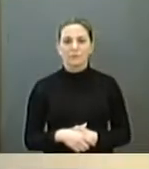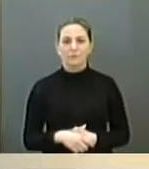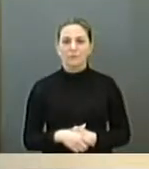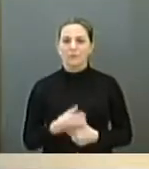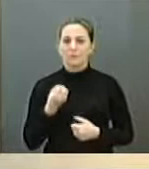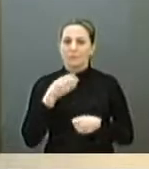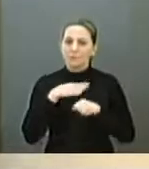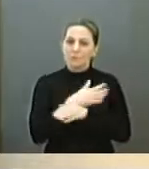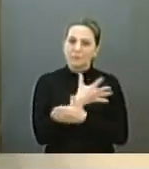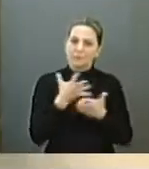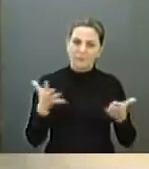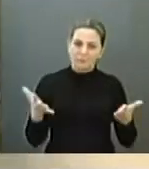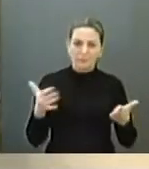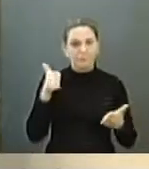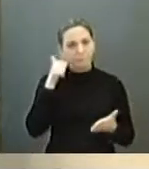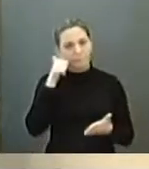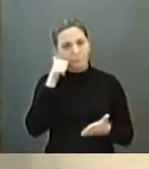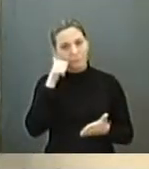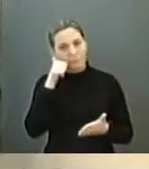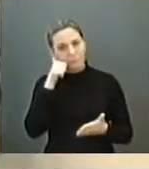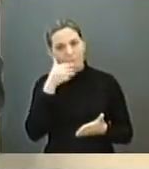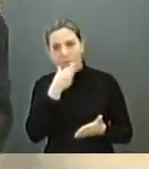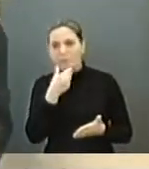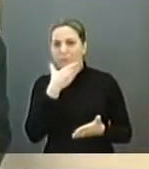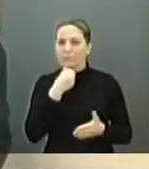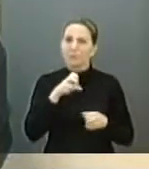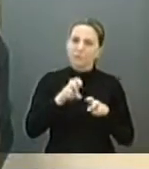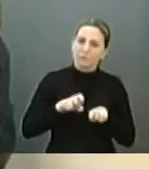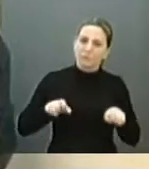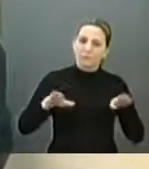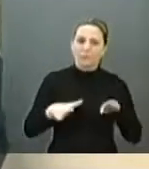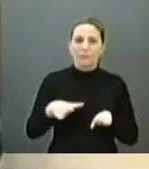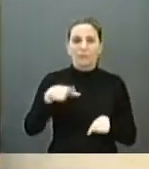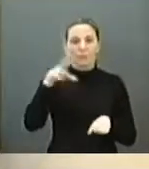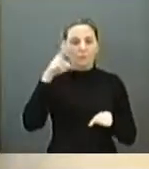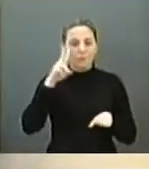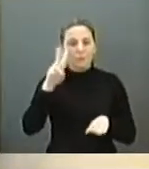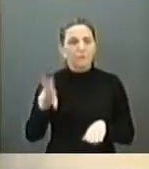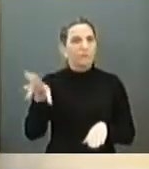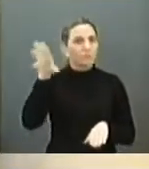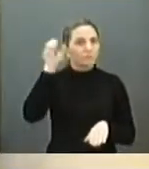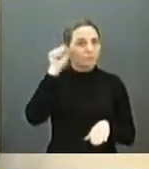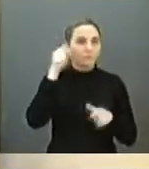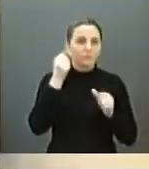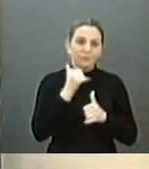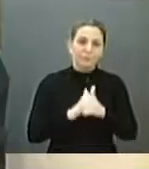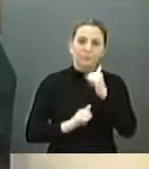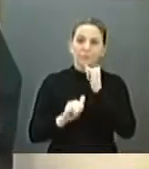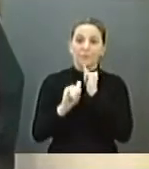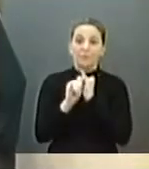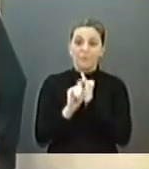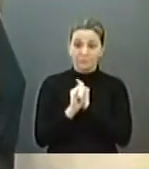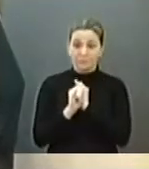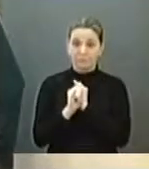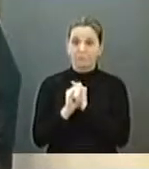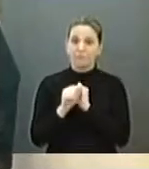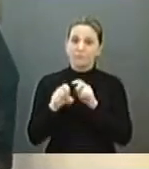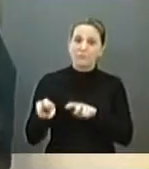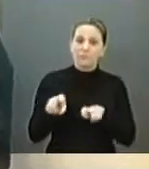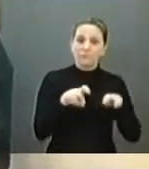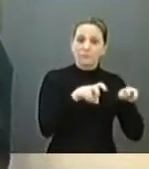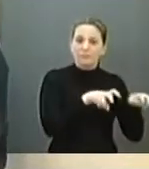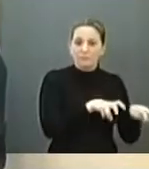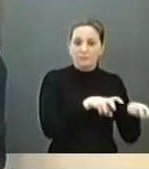Boa noite a todos, boa noite a todas, plenário, pessoas que nos ouvem, nos assistem, nos acompanham pela internet, mesa,